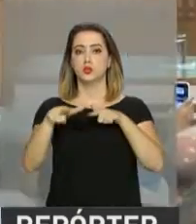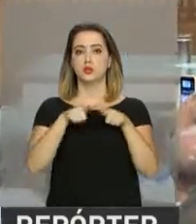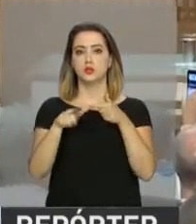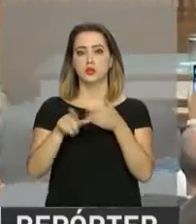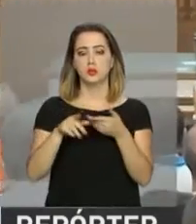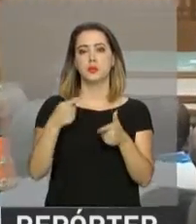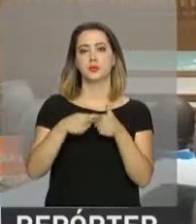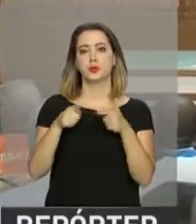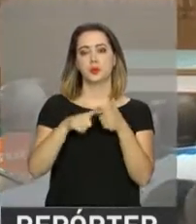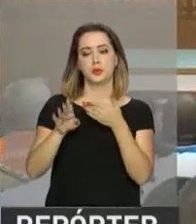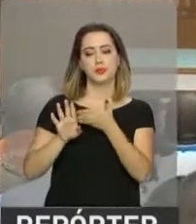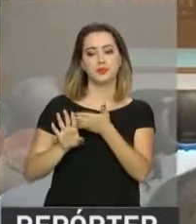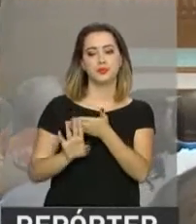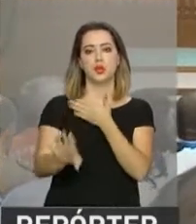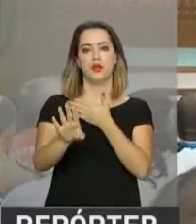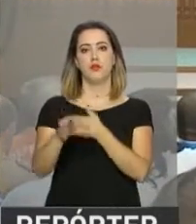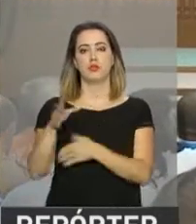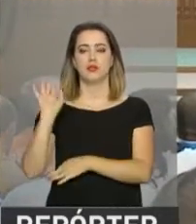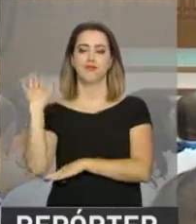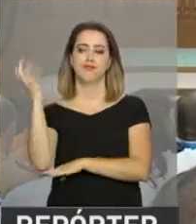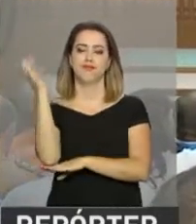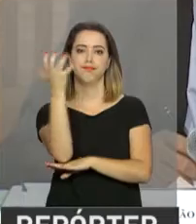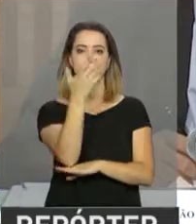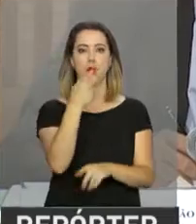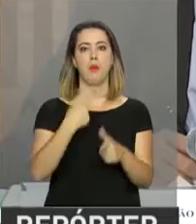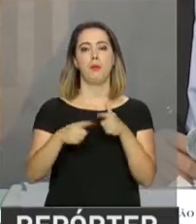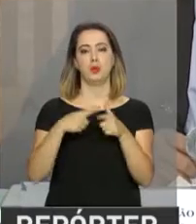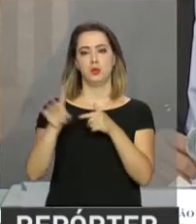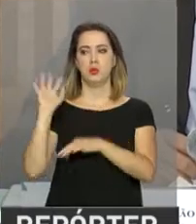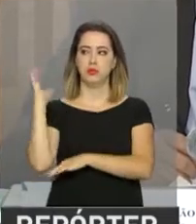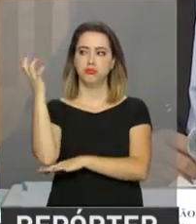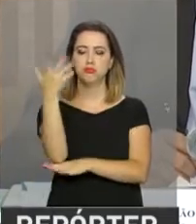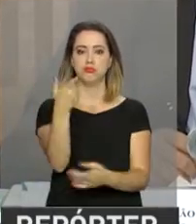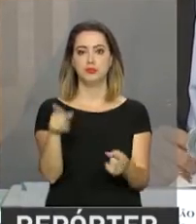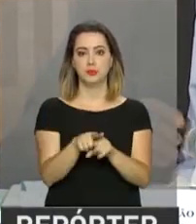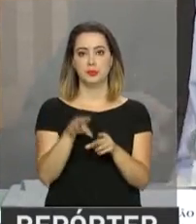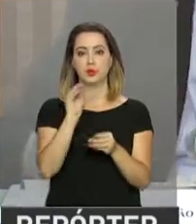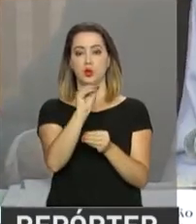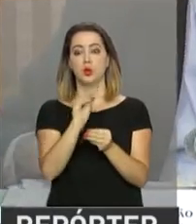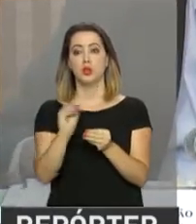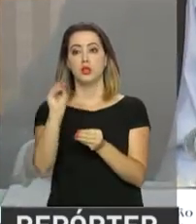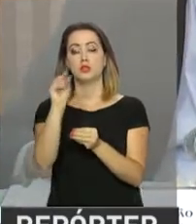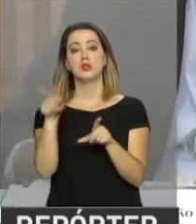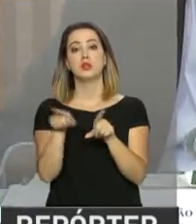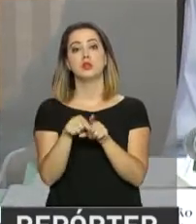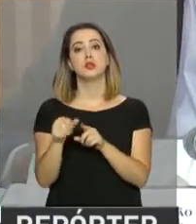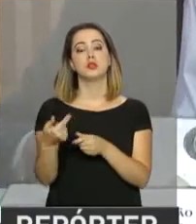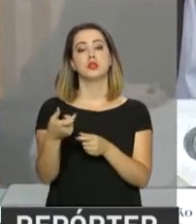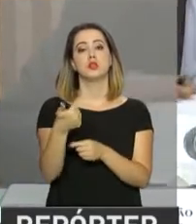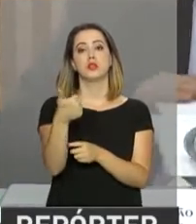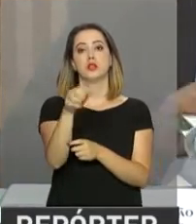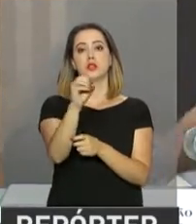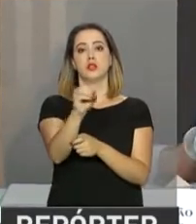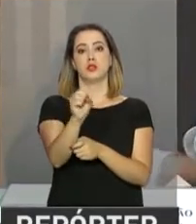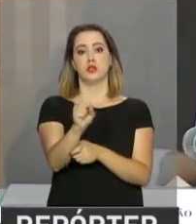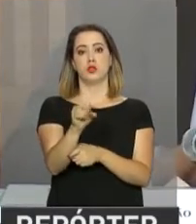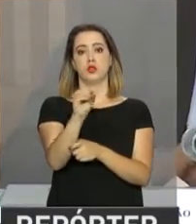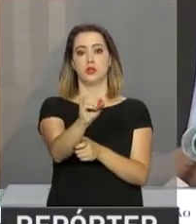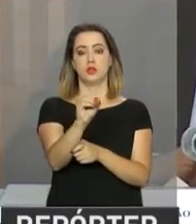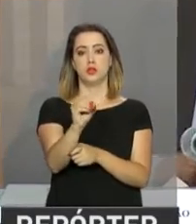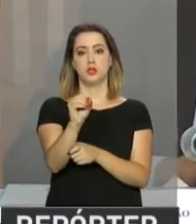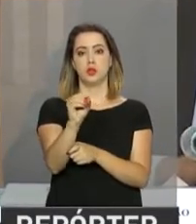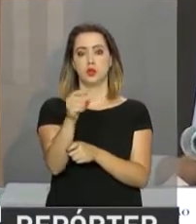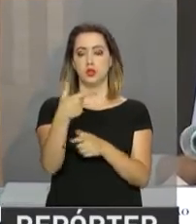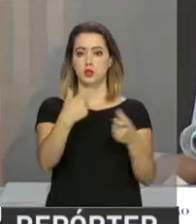O acordo foi assinado nesta sexta-feira na capital fluminense. Os recursos serão aplicados na recuperação de 180 estações de sirenes